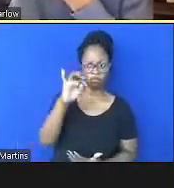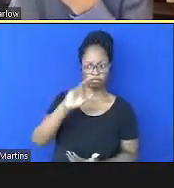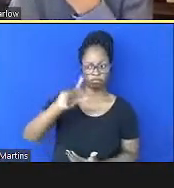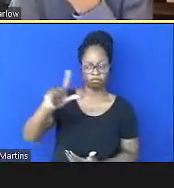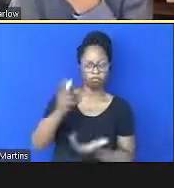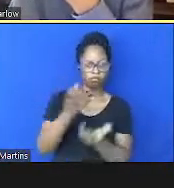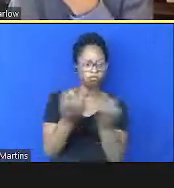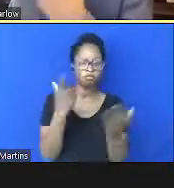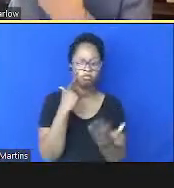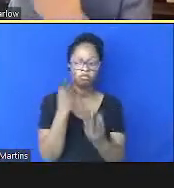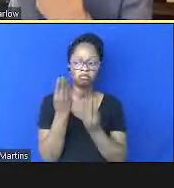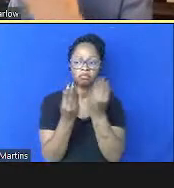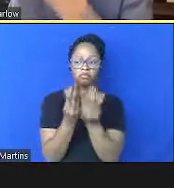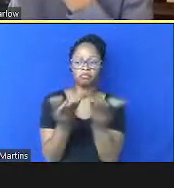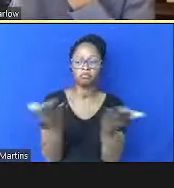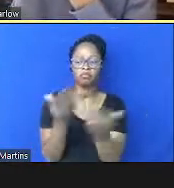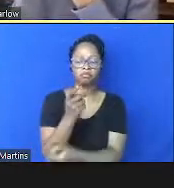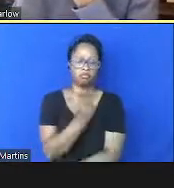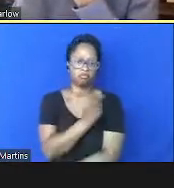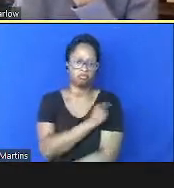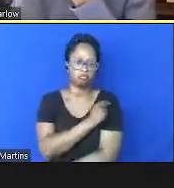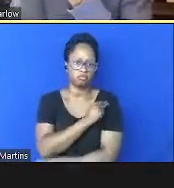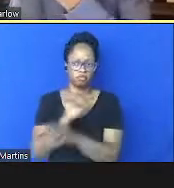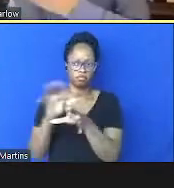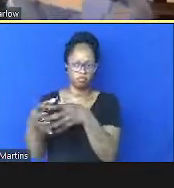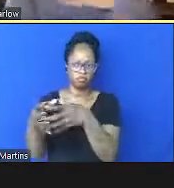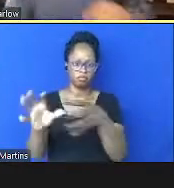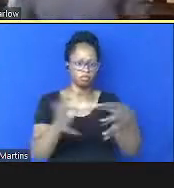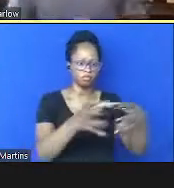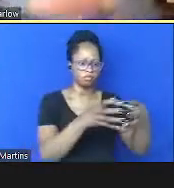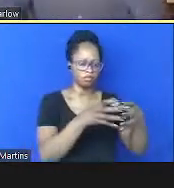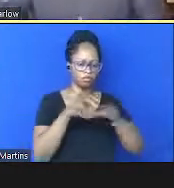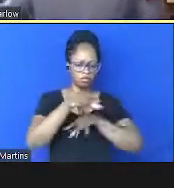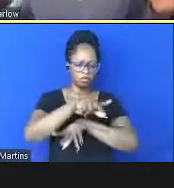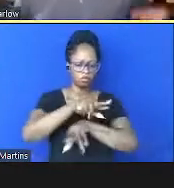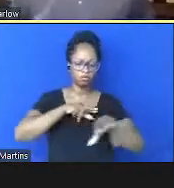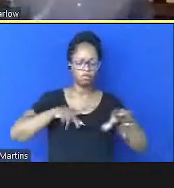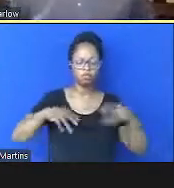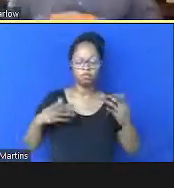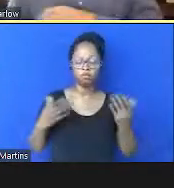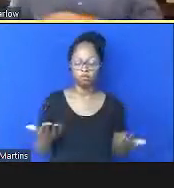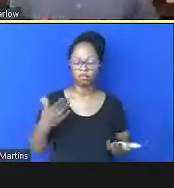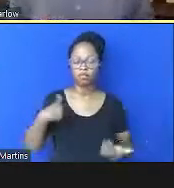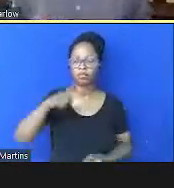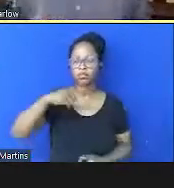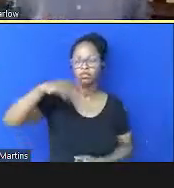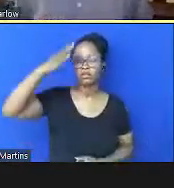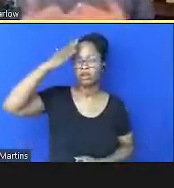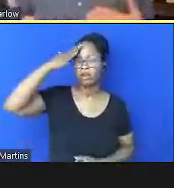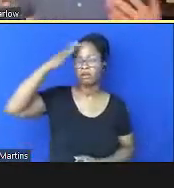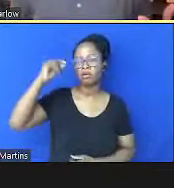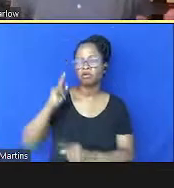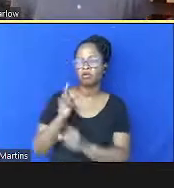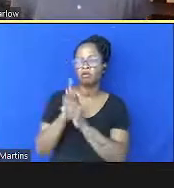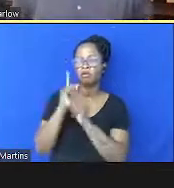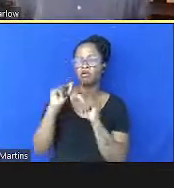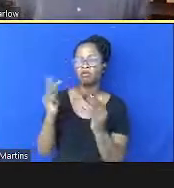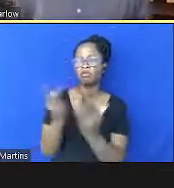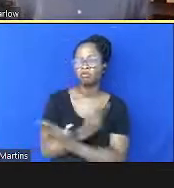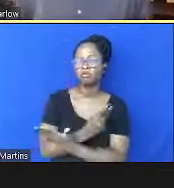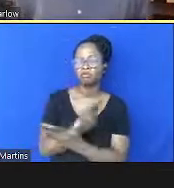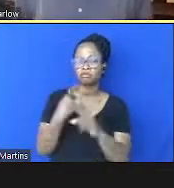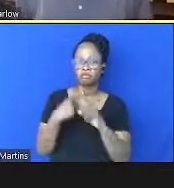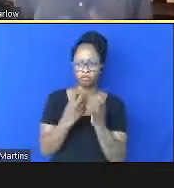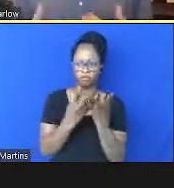da vacina com grupos diferentes e o que saiu desse encontro é que há muitos